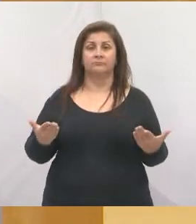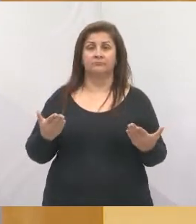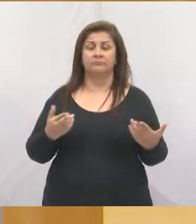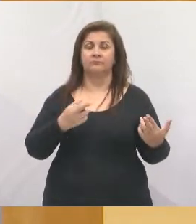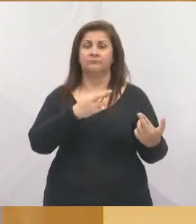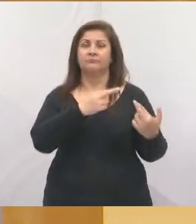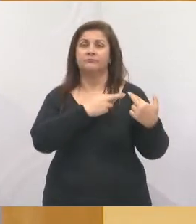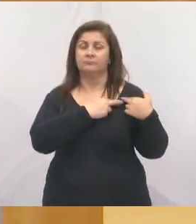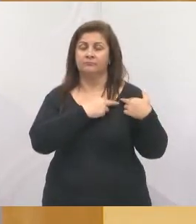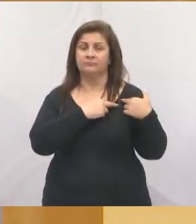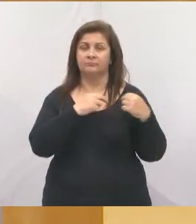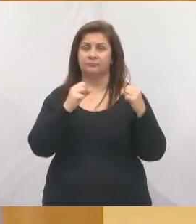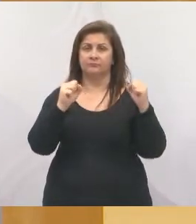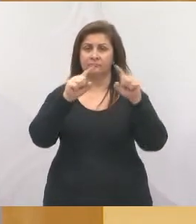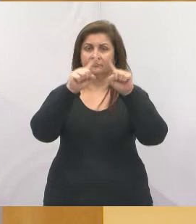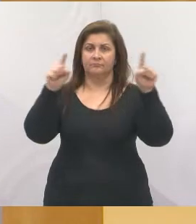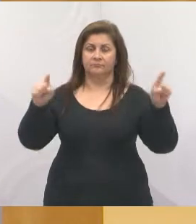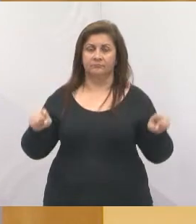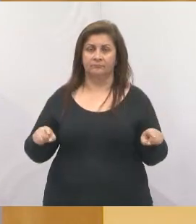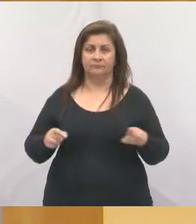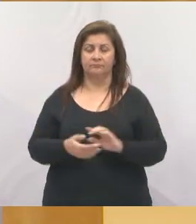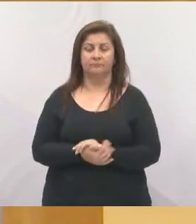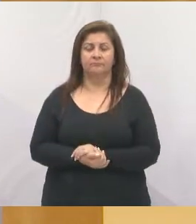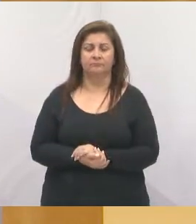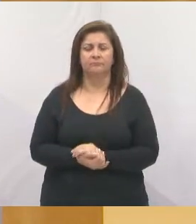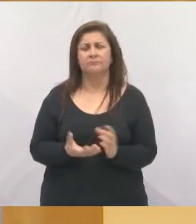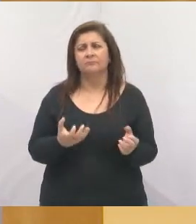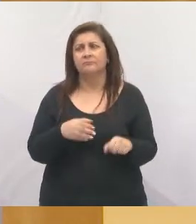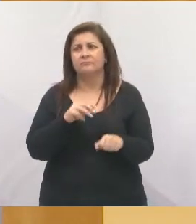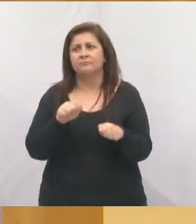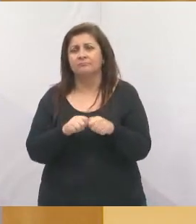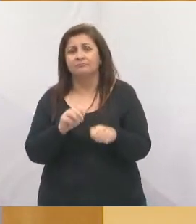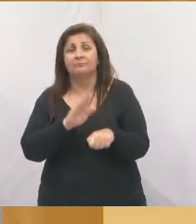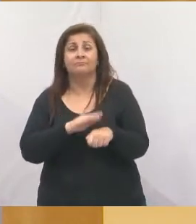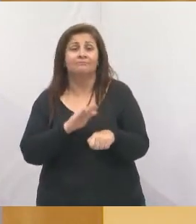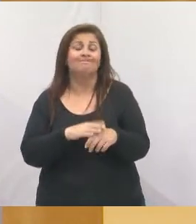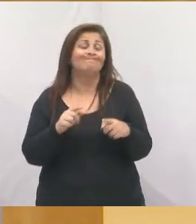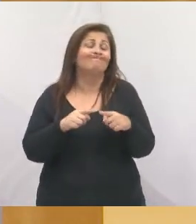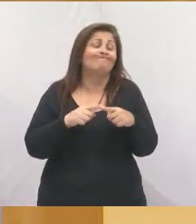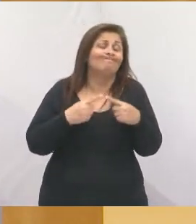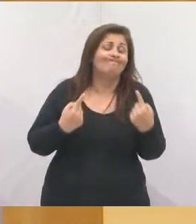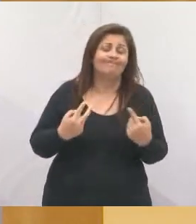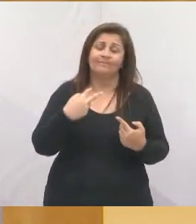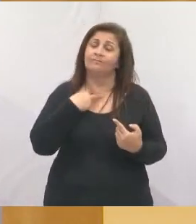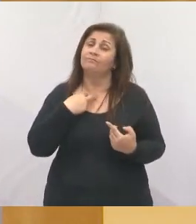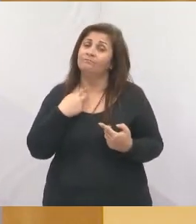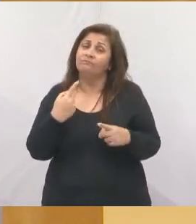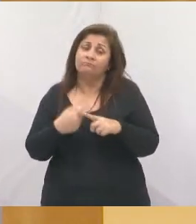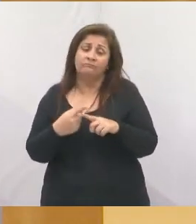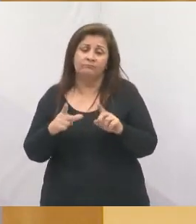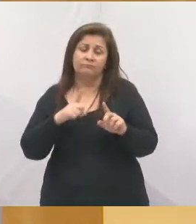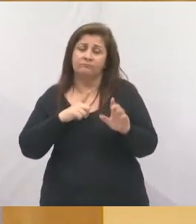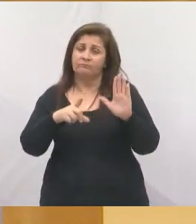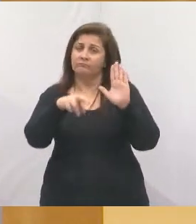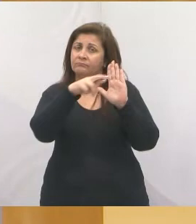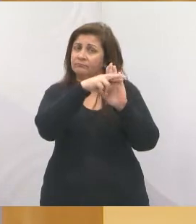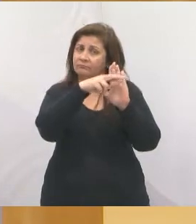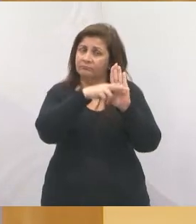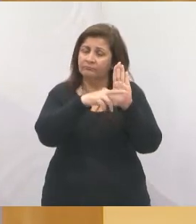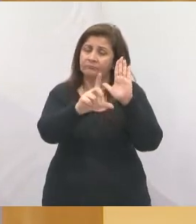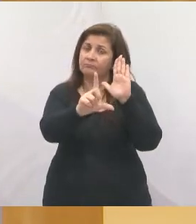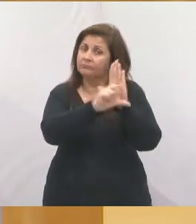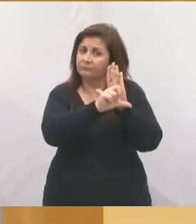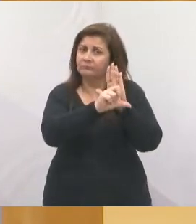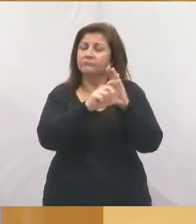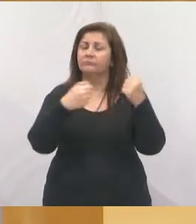público, né, a gente gostaria de fazer muitas coisas, mas não podemos, né, porque a gente sabe que aqui existem regras e leis, e é nesse sentido